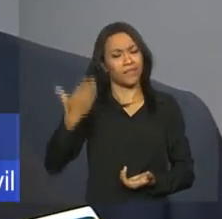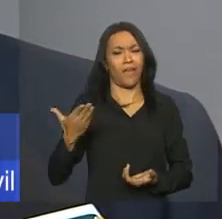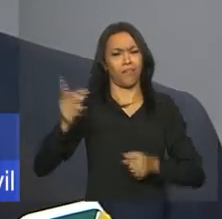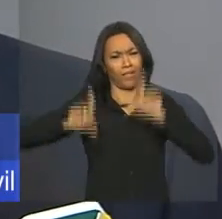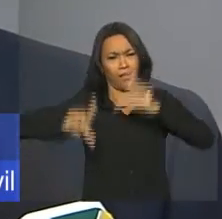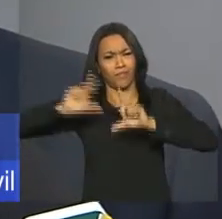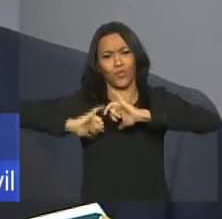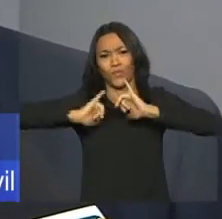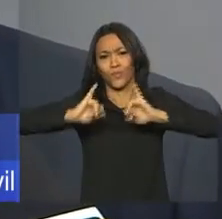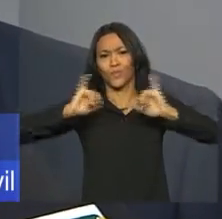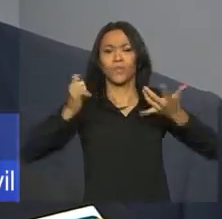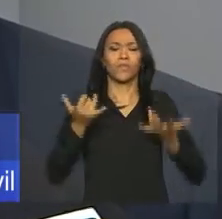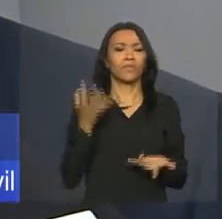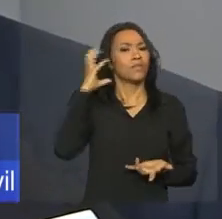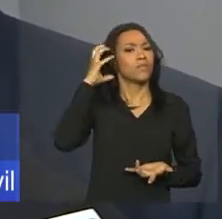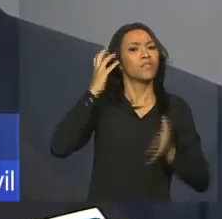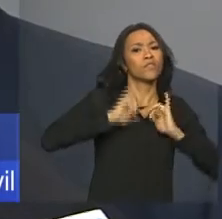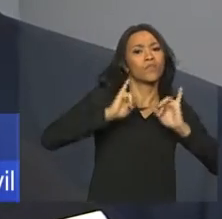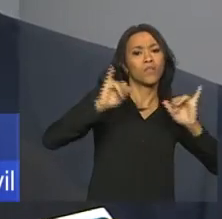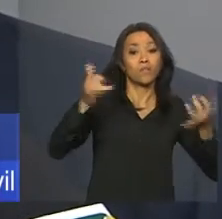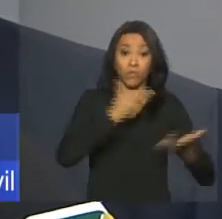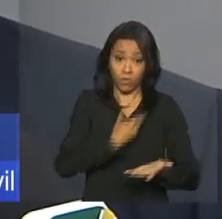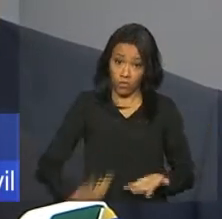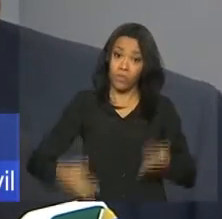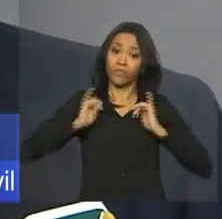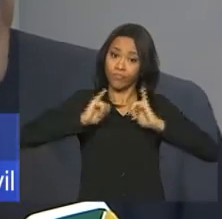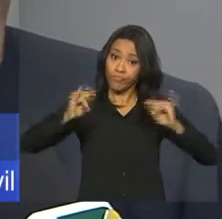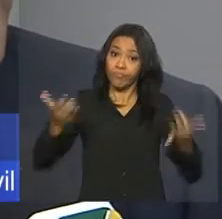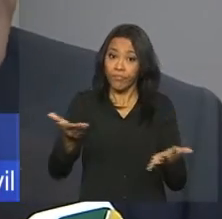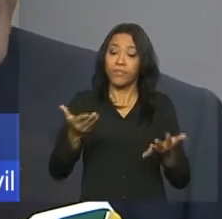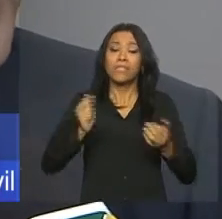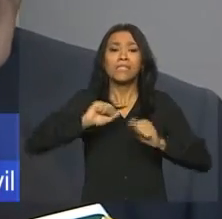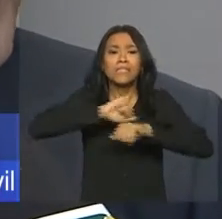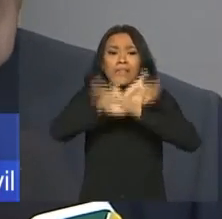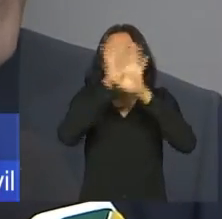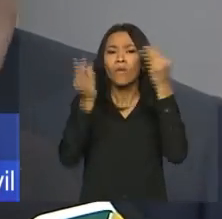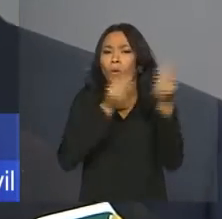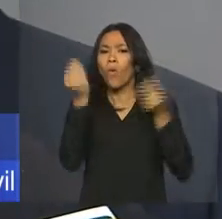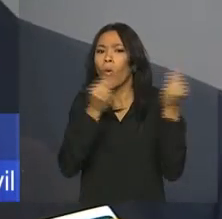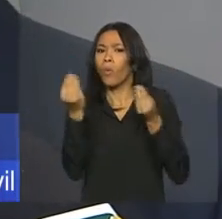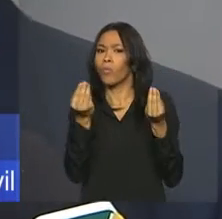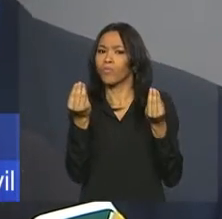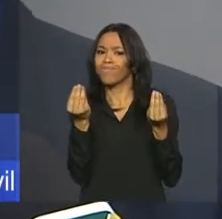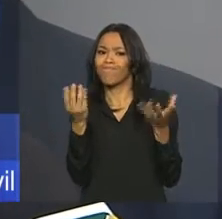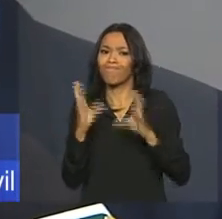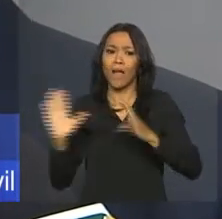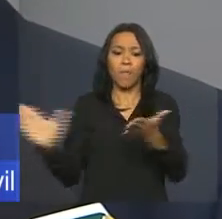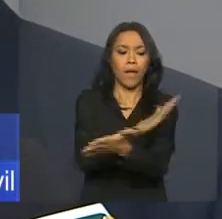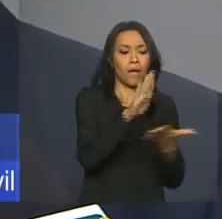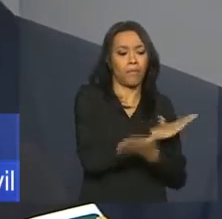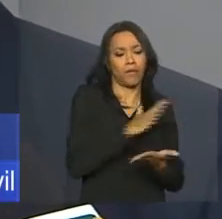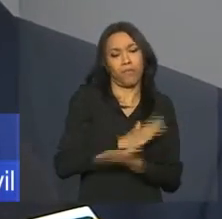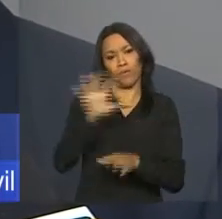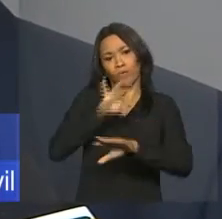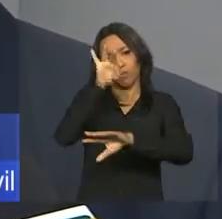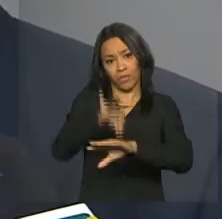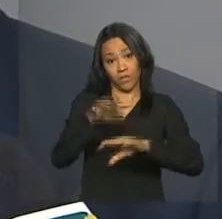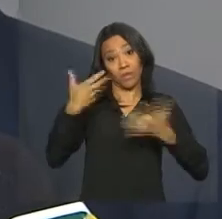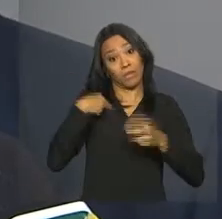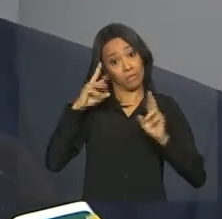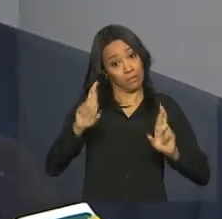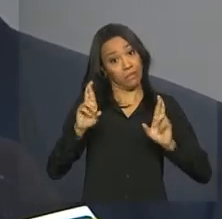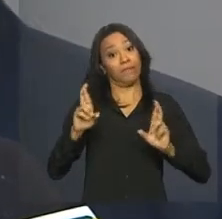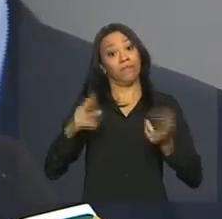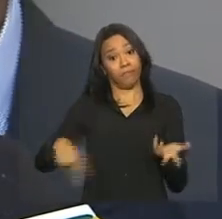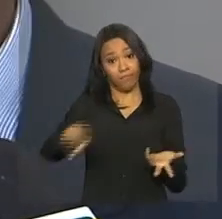divulgado, o governo tem divulgado, esclarecido como combater o mosquito. Agora a gente espera que a população com essa mobilização